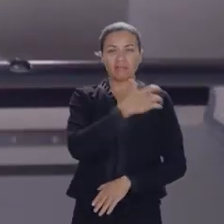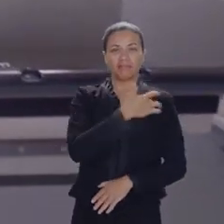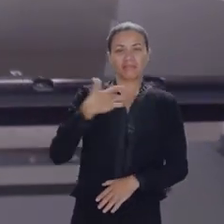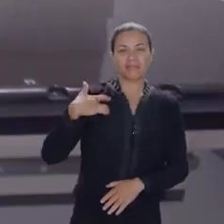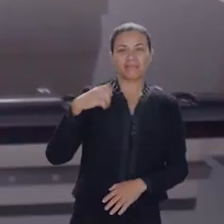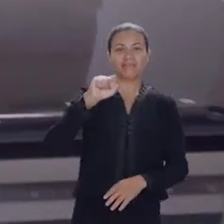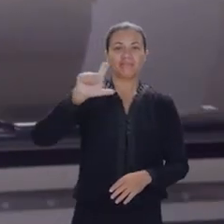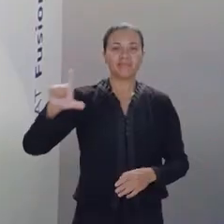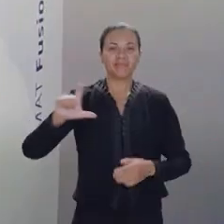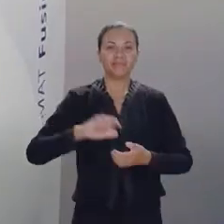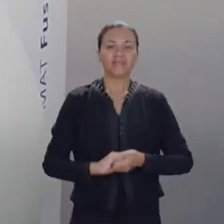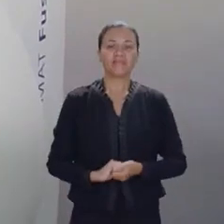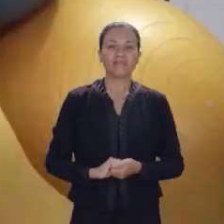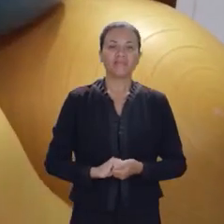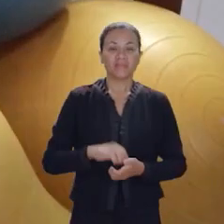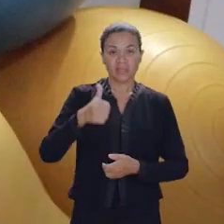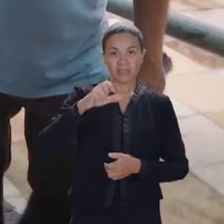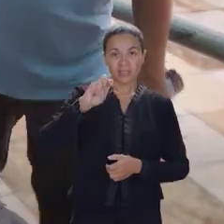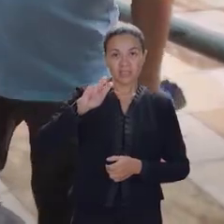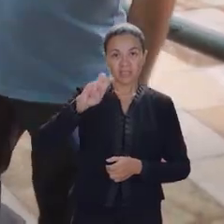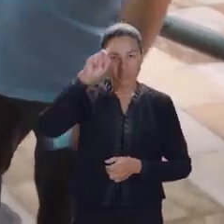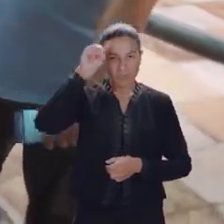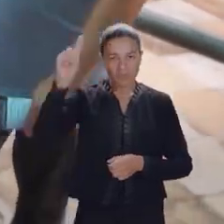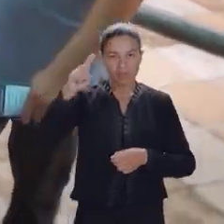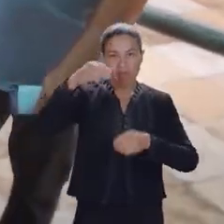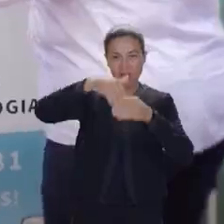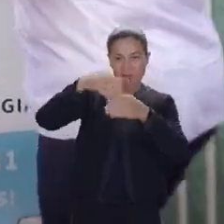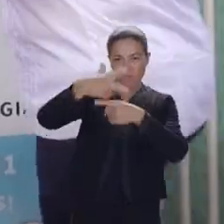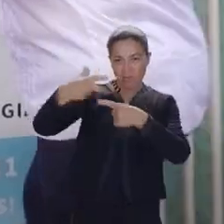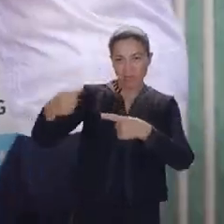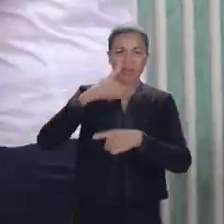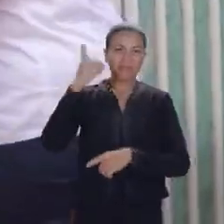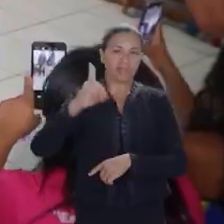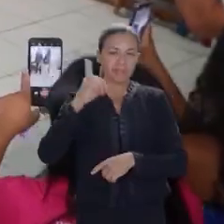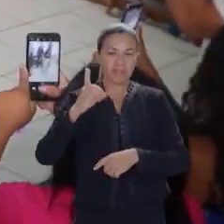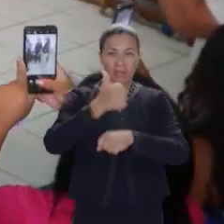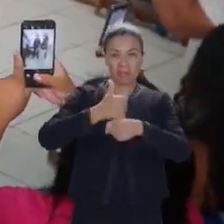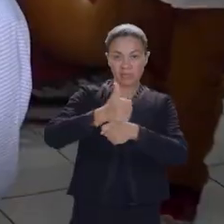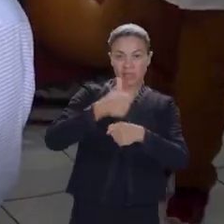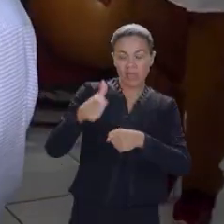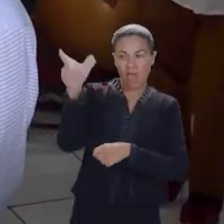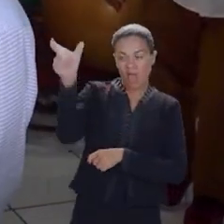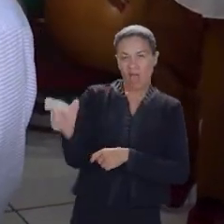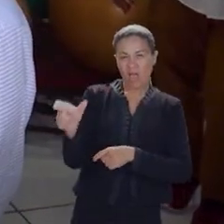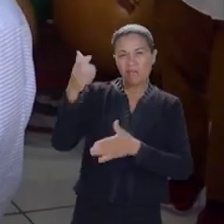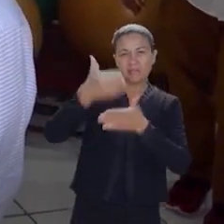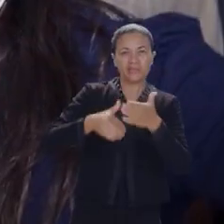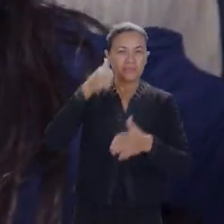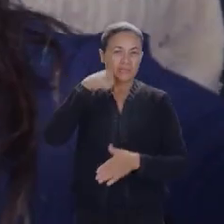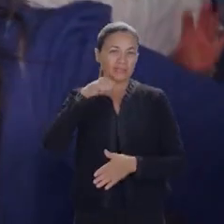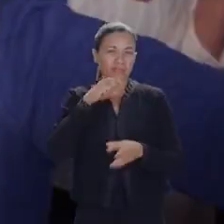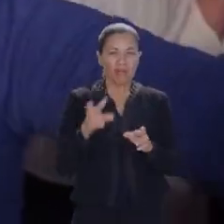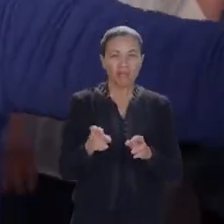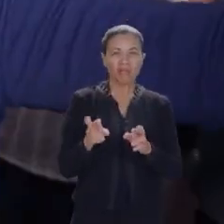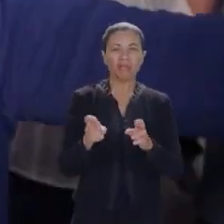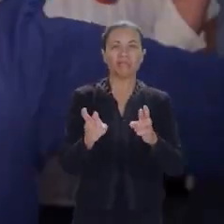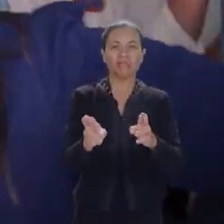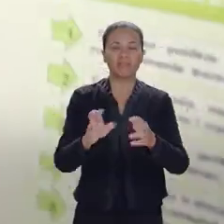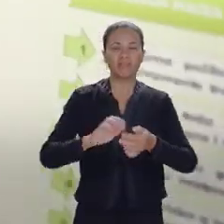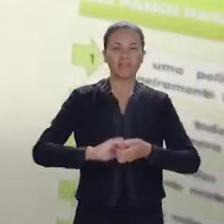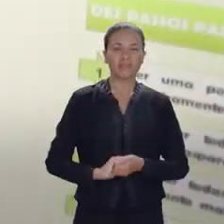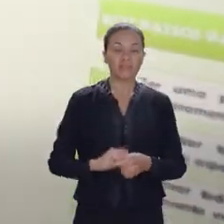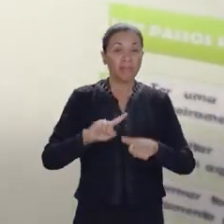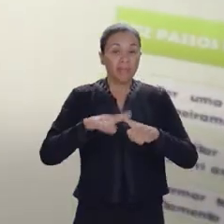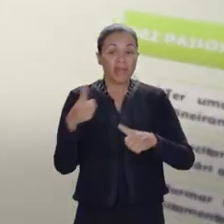mais qualidade para a saúde de São Luís. Quinze dias depois de ser eleger deputado pela primeira vez, Eduardo perdeu a mãe para o câncer.